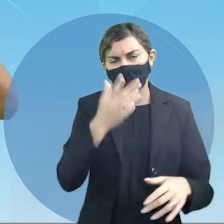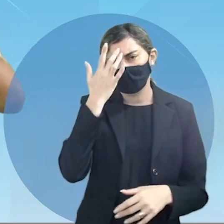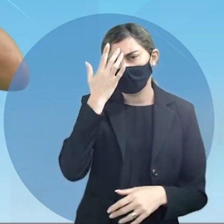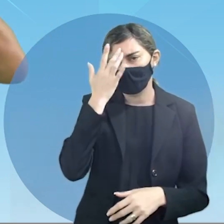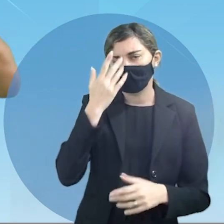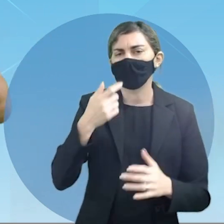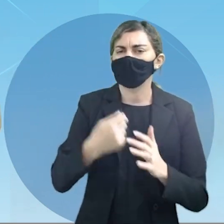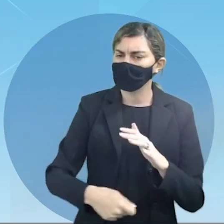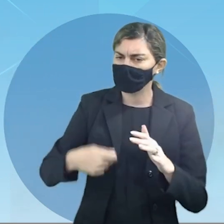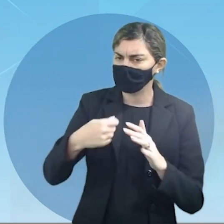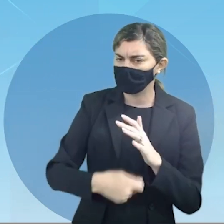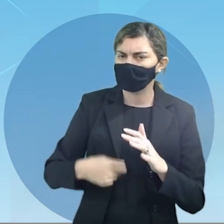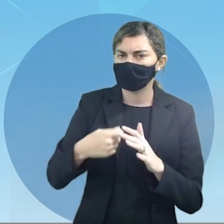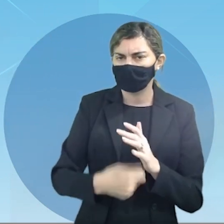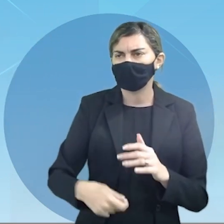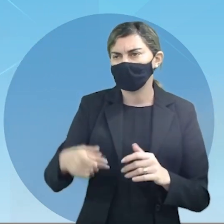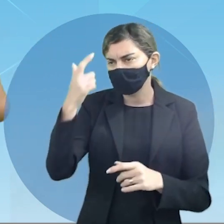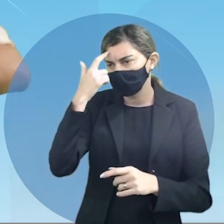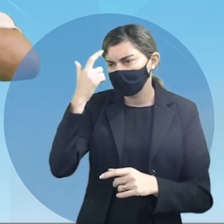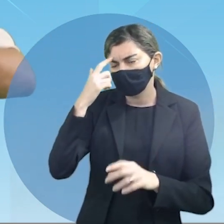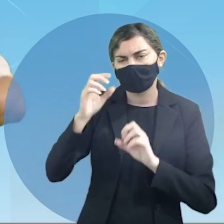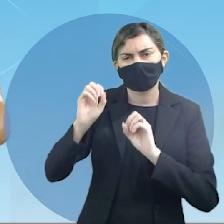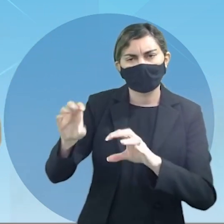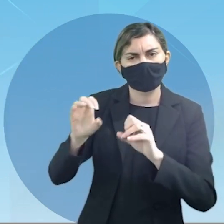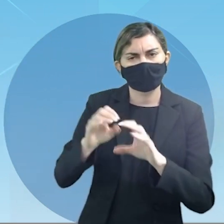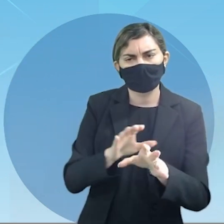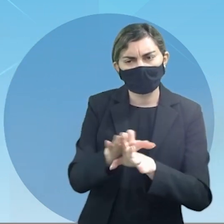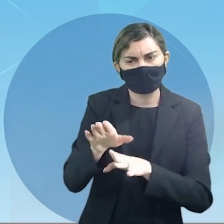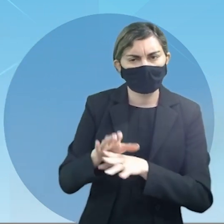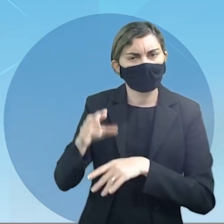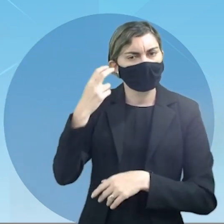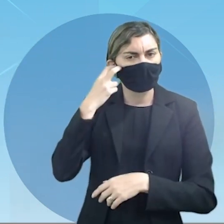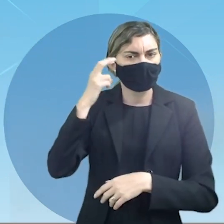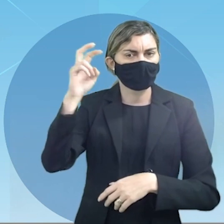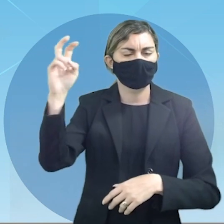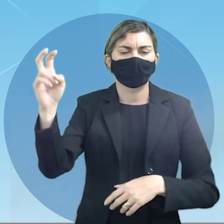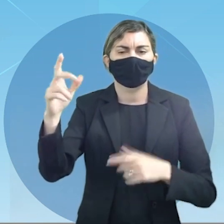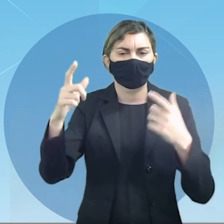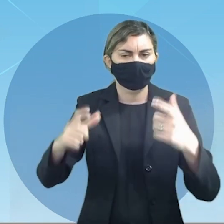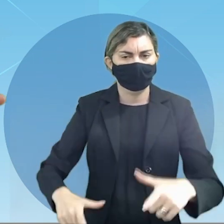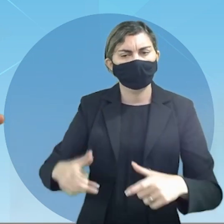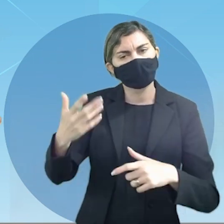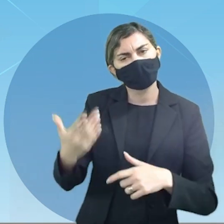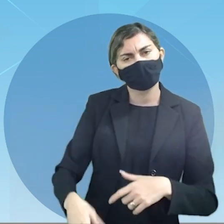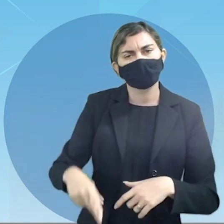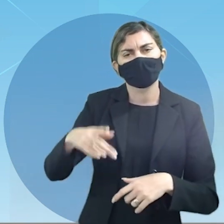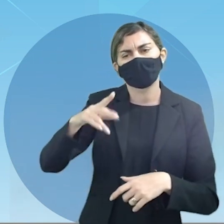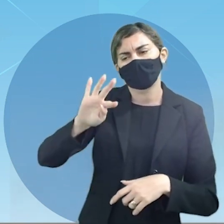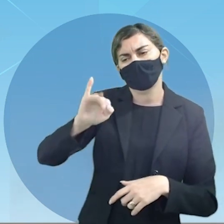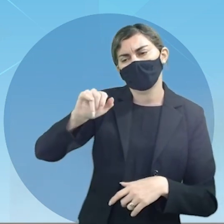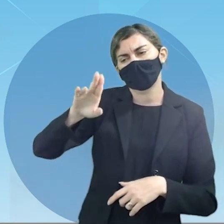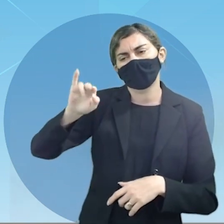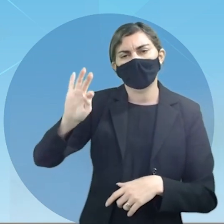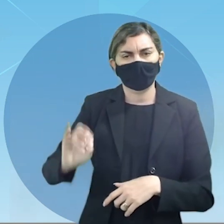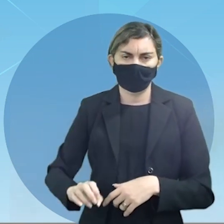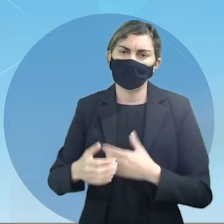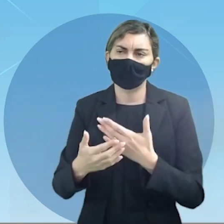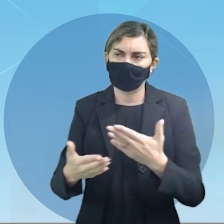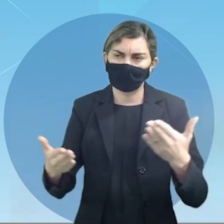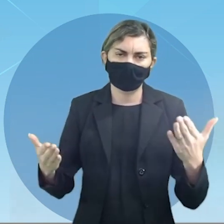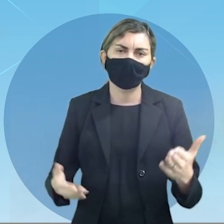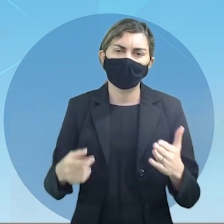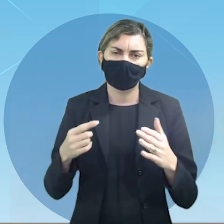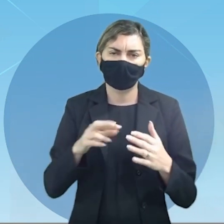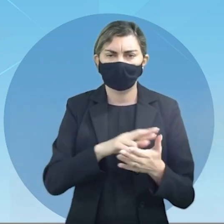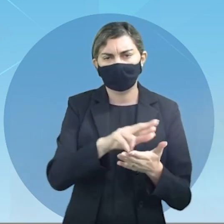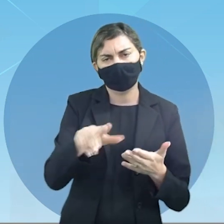Índia ele luta pela conscientização pela cultura de sua região o tibete então é isso são esses